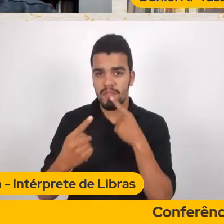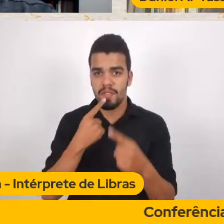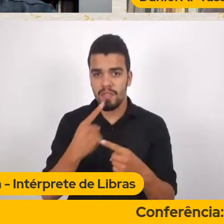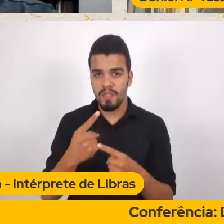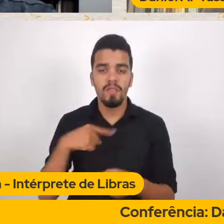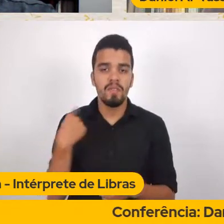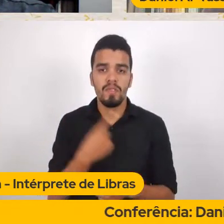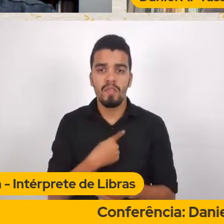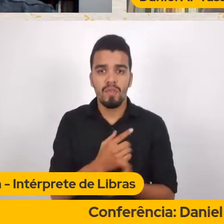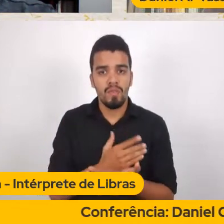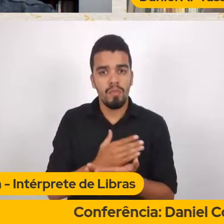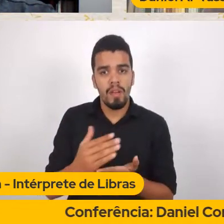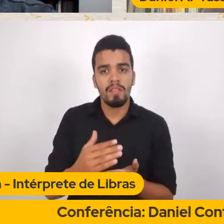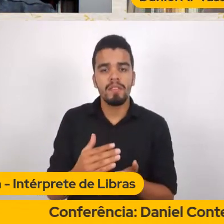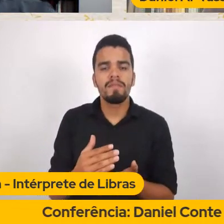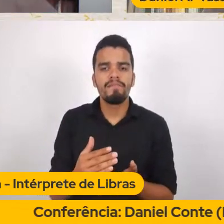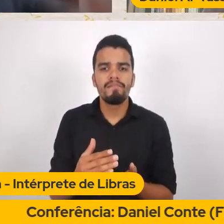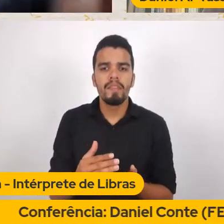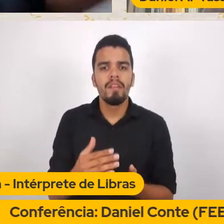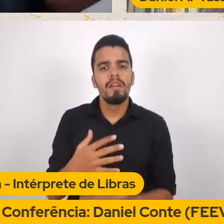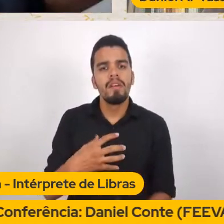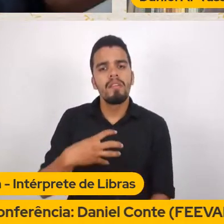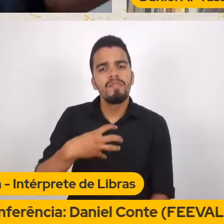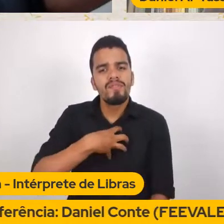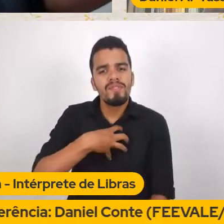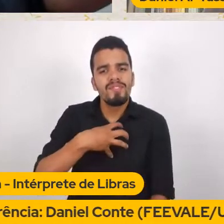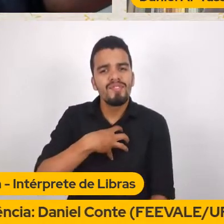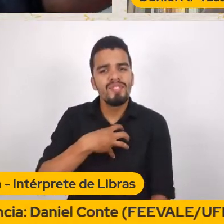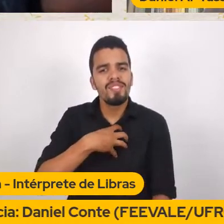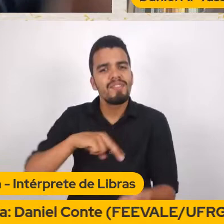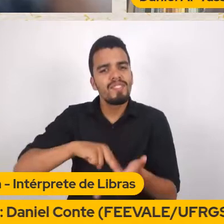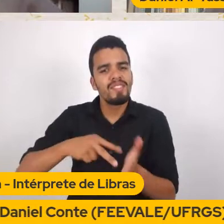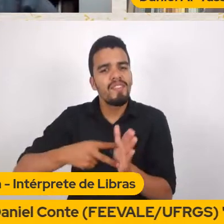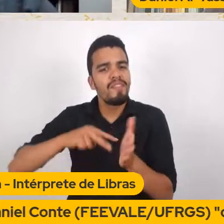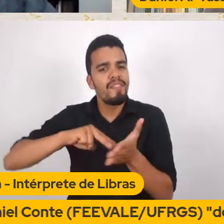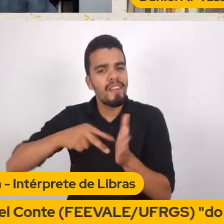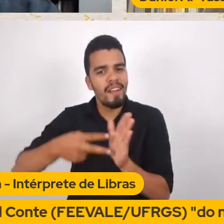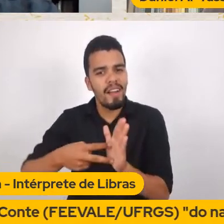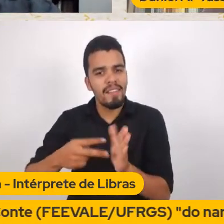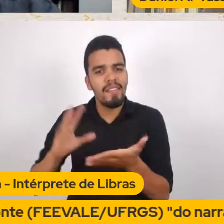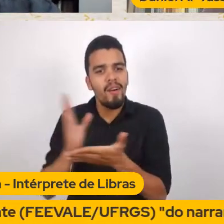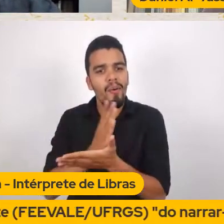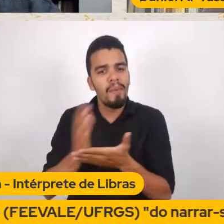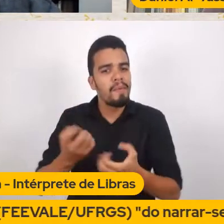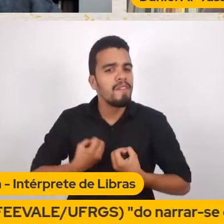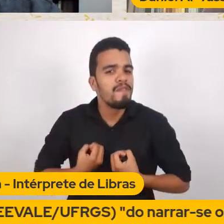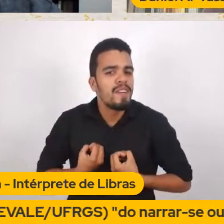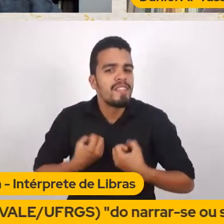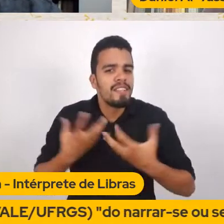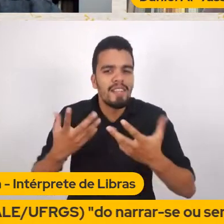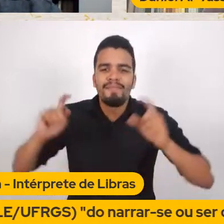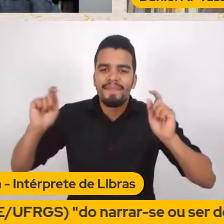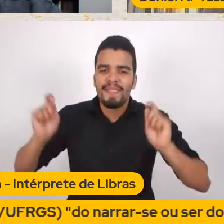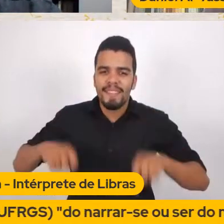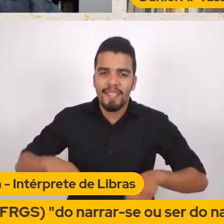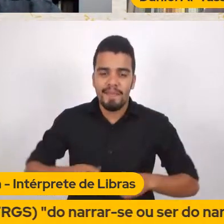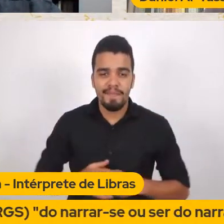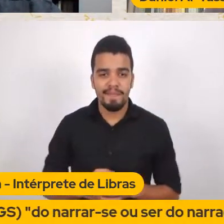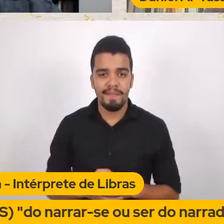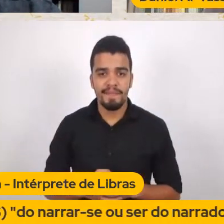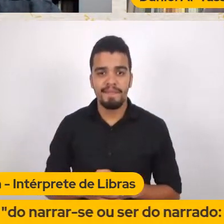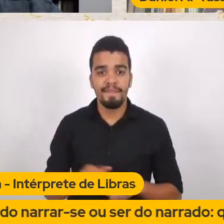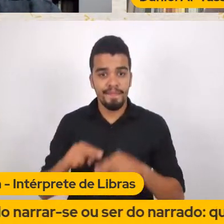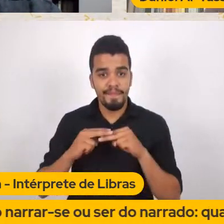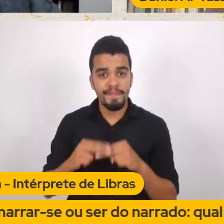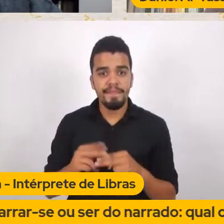Sentidos Nas mínimas Manifestações Nas mínimas Manifestações Da cultura